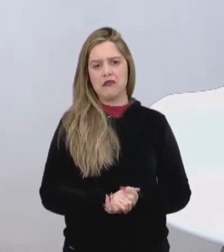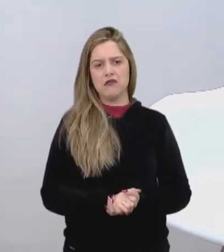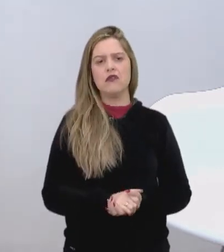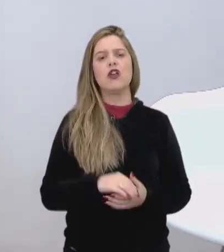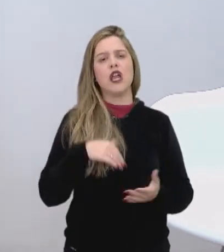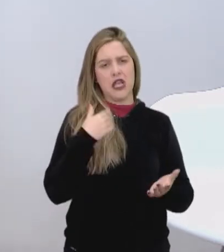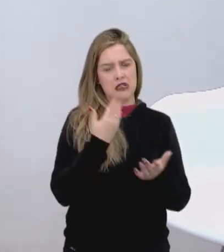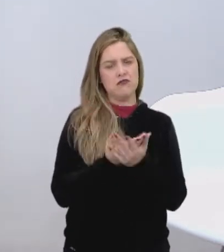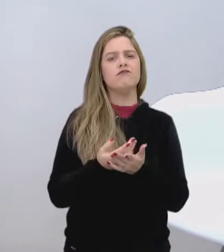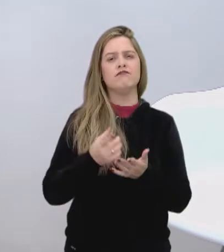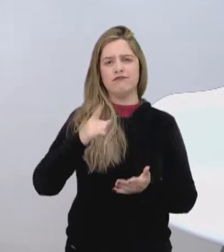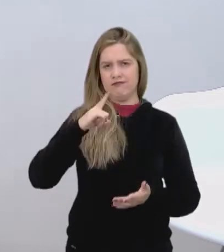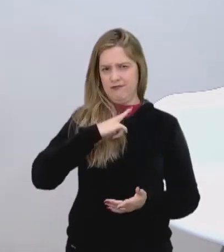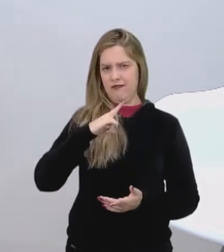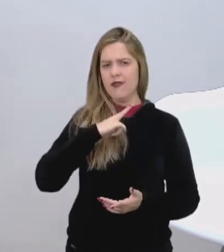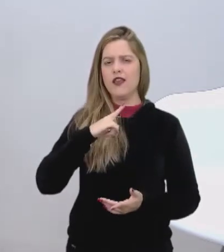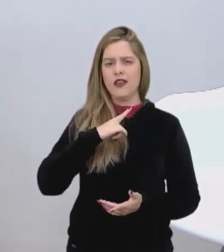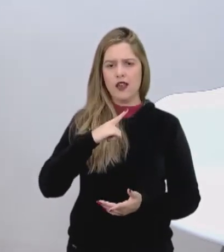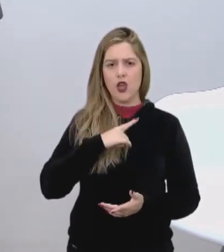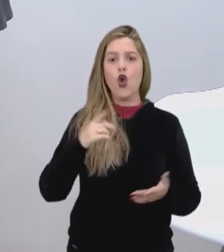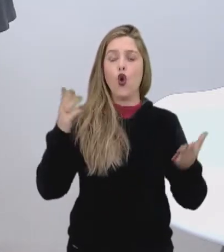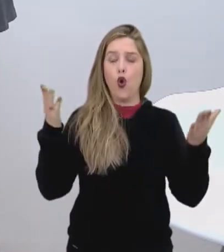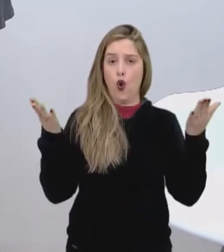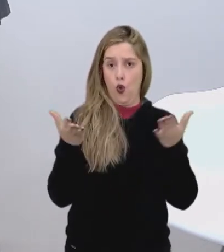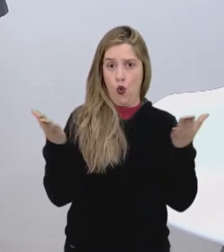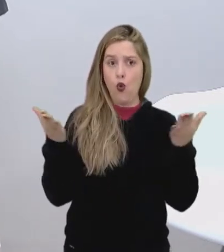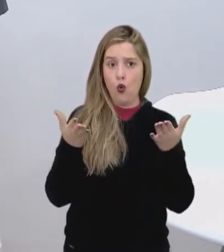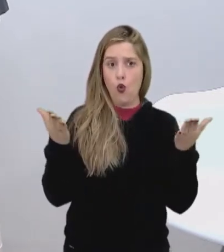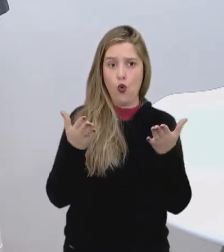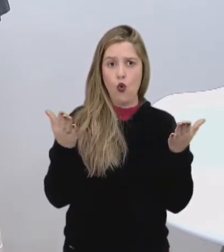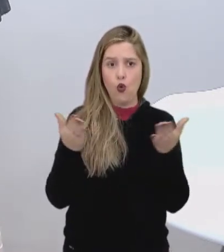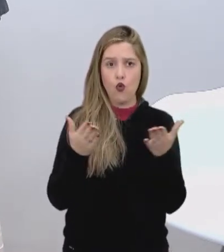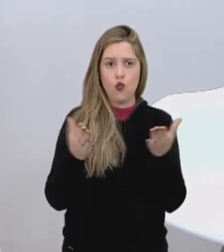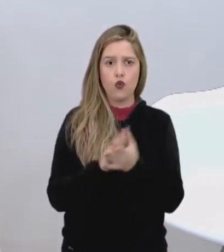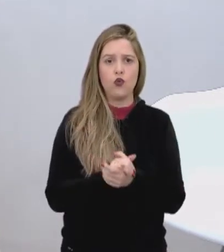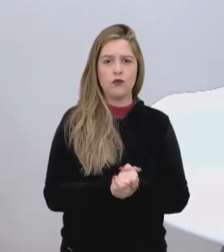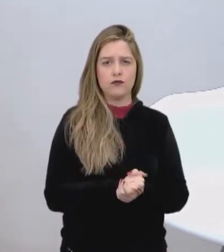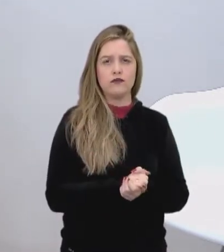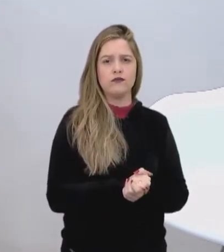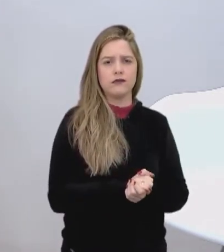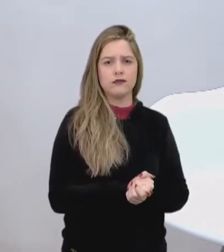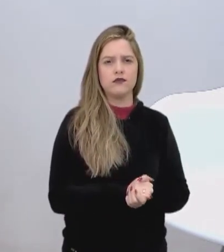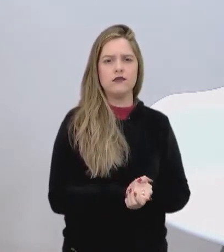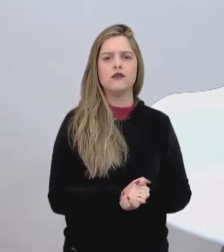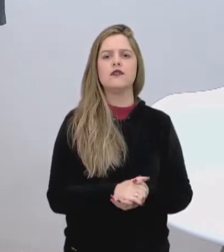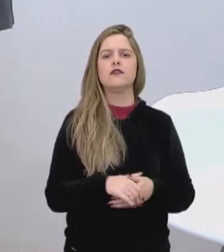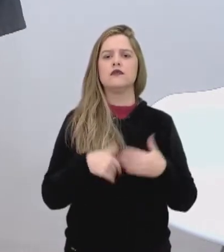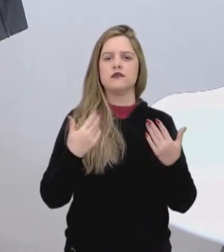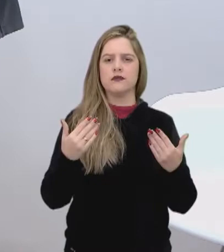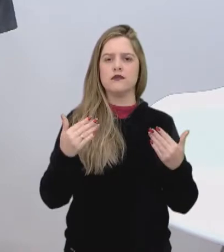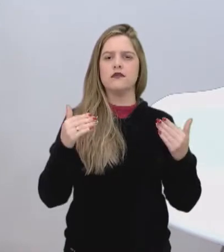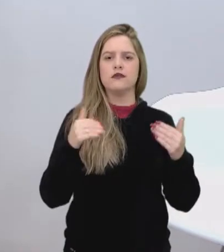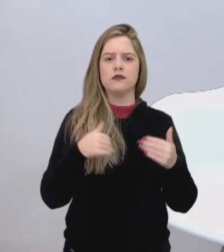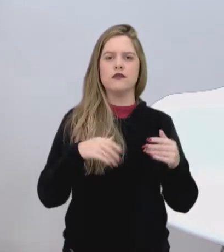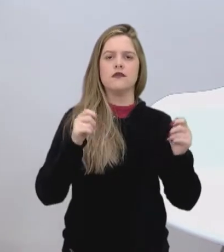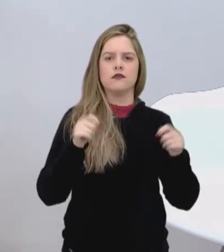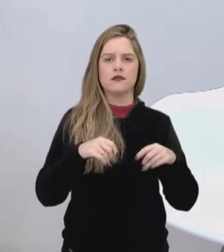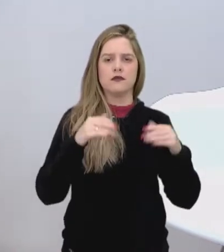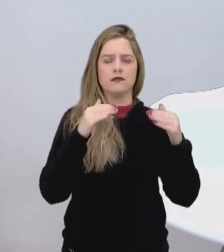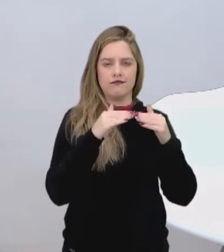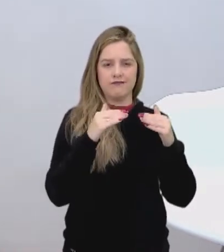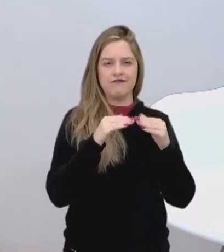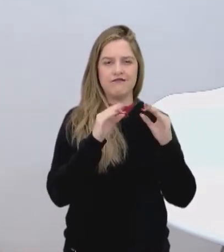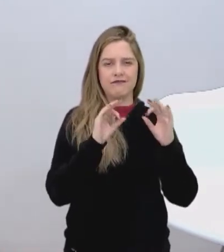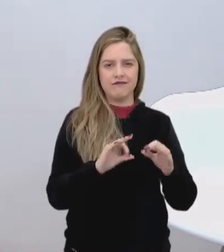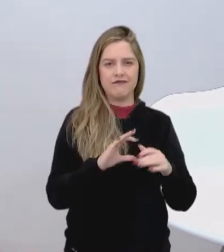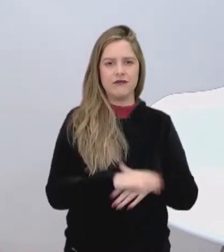O existe até hoje. Hoje. Em menor escala. Oi? Em menor escala, né? Isso. Ela adiantou que eu ia perguntar. desculpe.